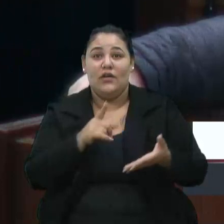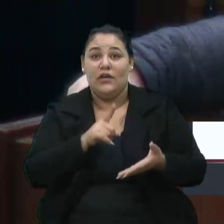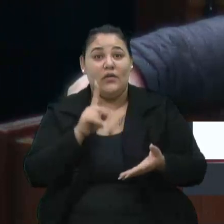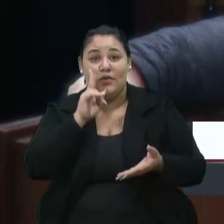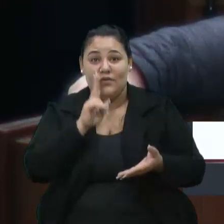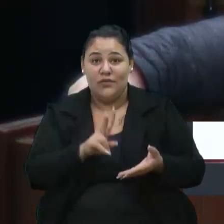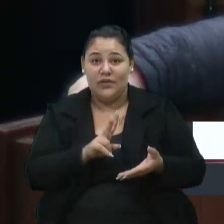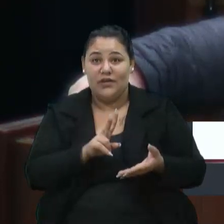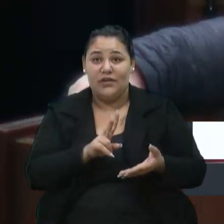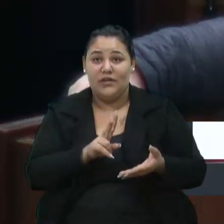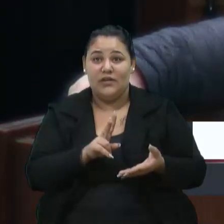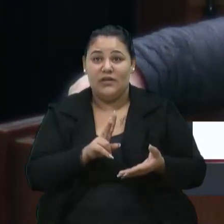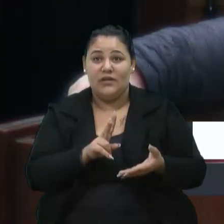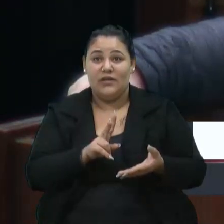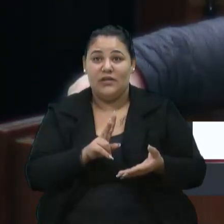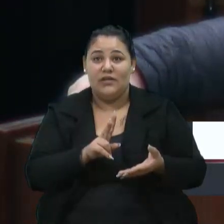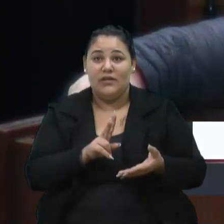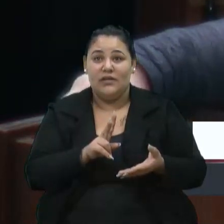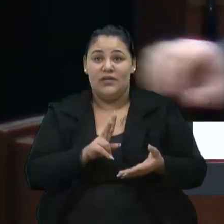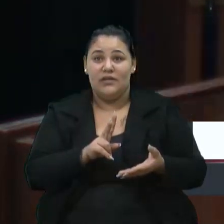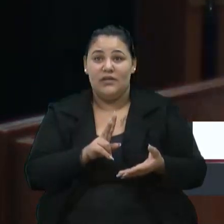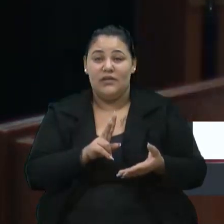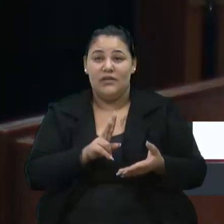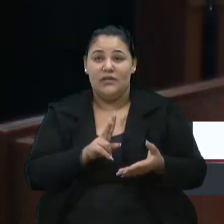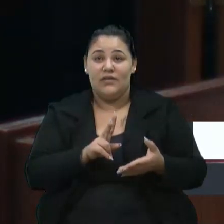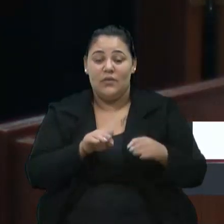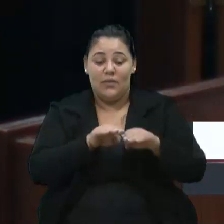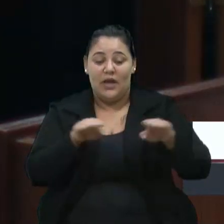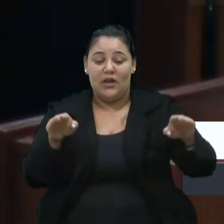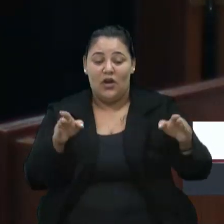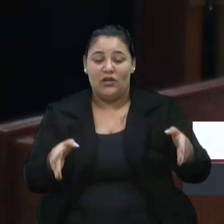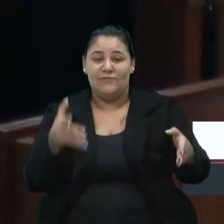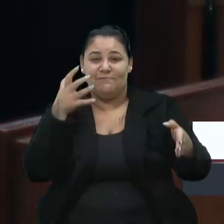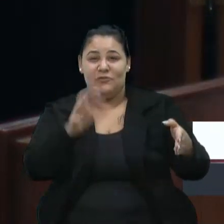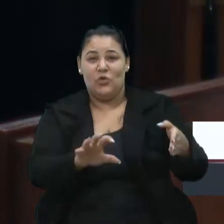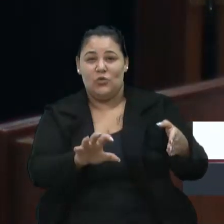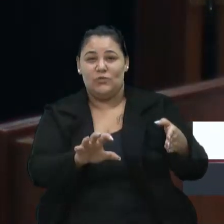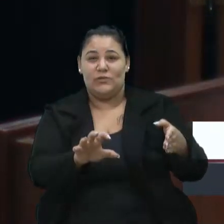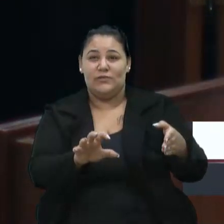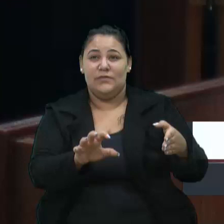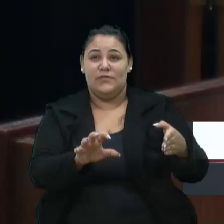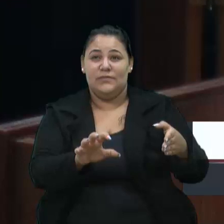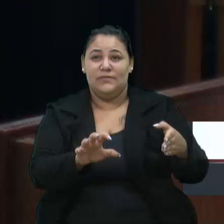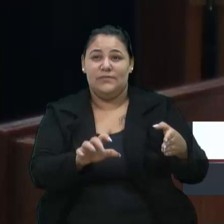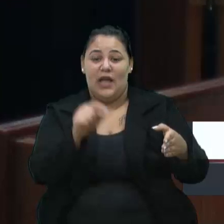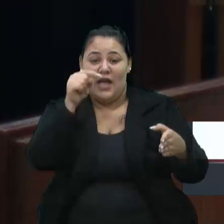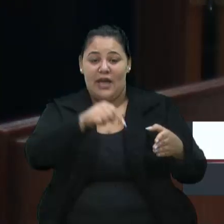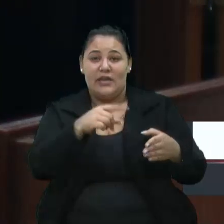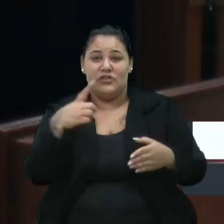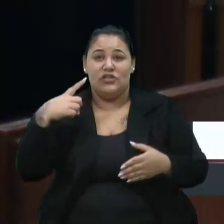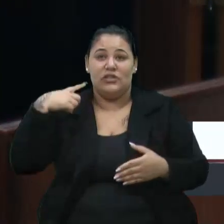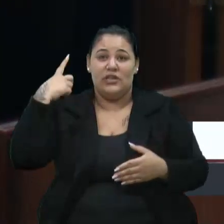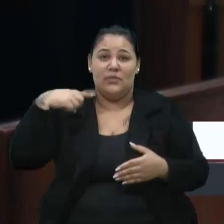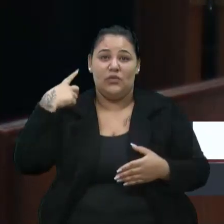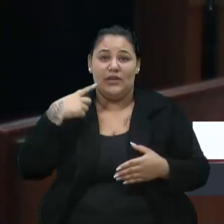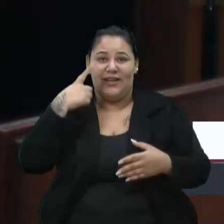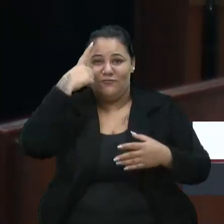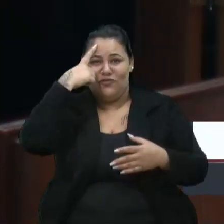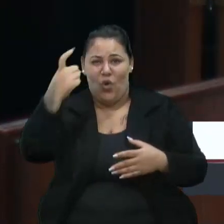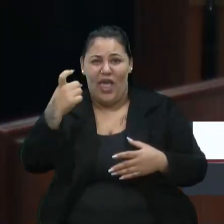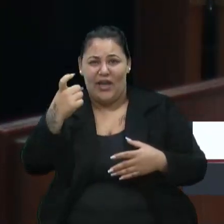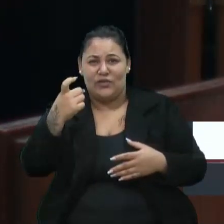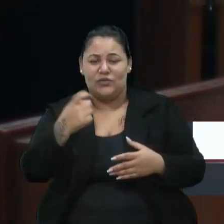uma nota ainda de repúdio da bancada do PT a este deputado violento. Esse